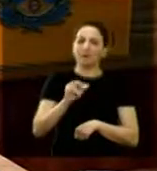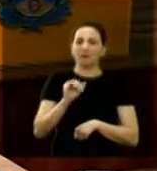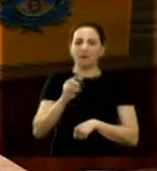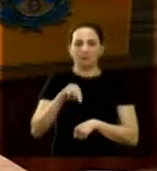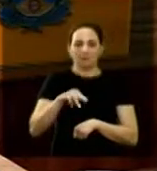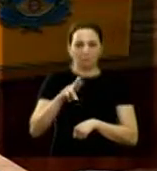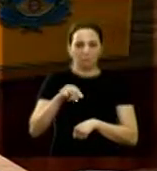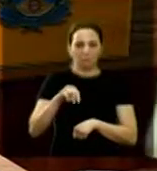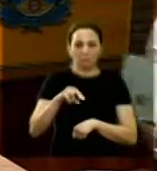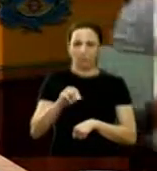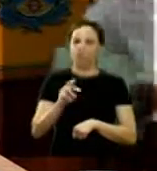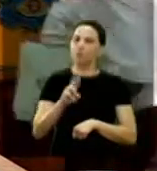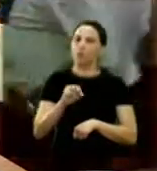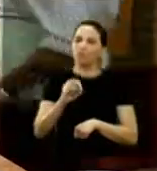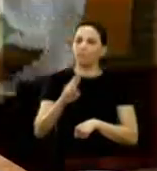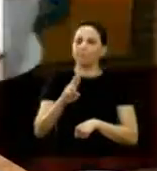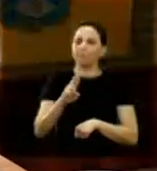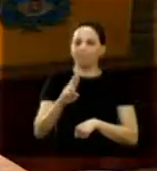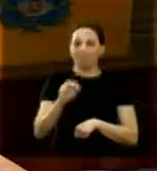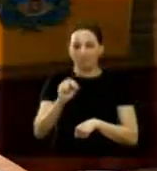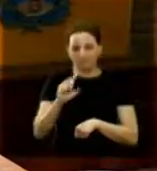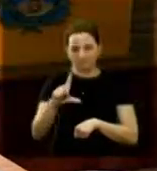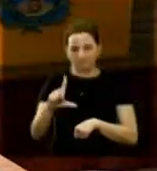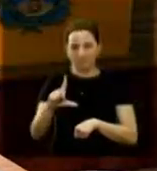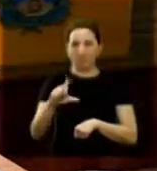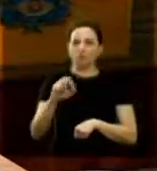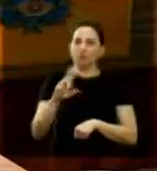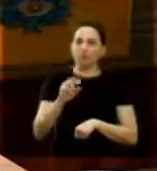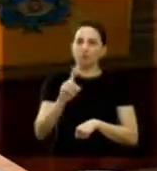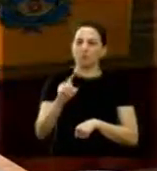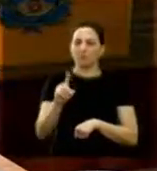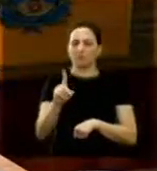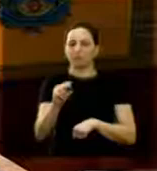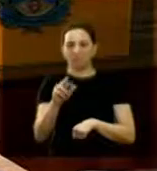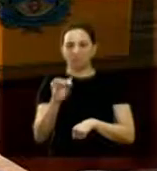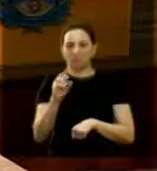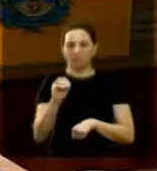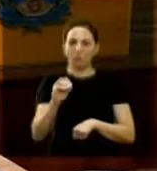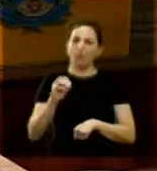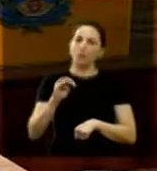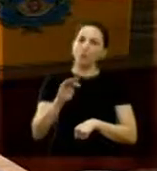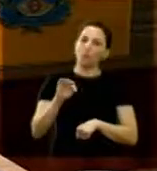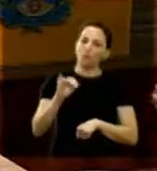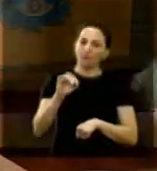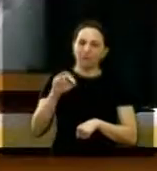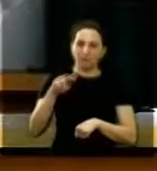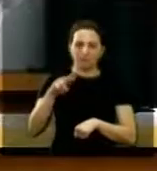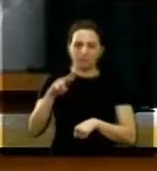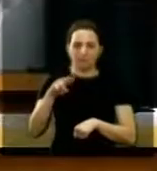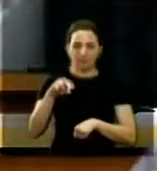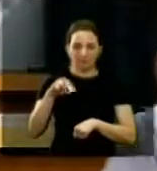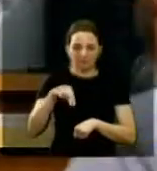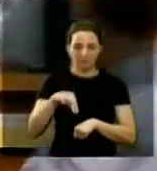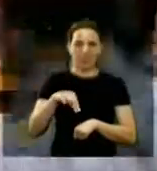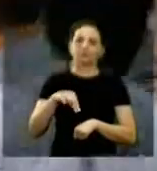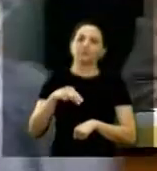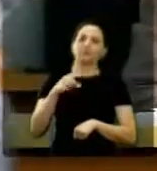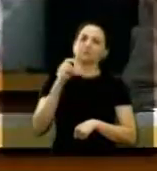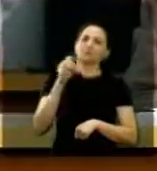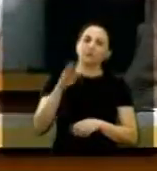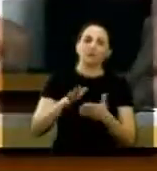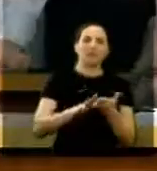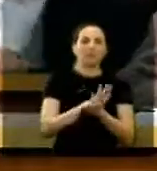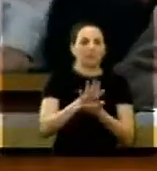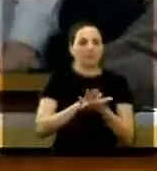Raimundo Bezerra presente Robert Val Frais Rodrigo Bochechinha presente William Afonso presente não havendo mais nada a tratar sobre a